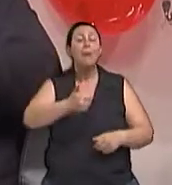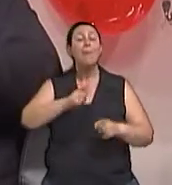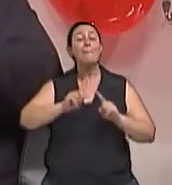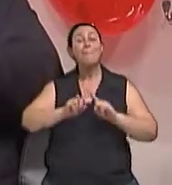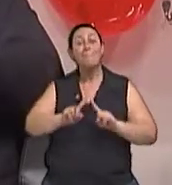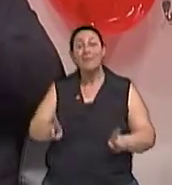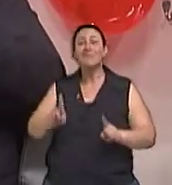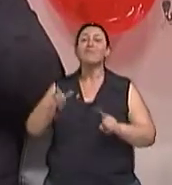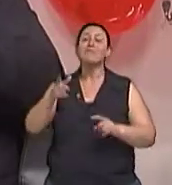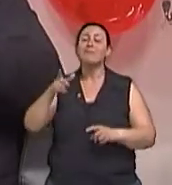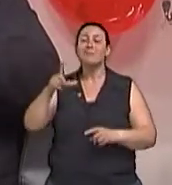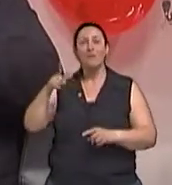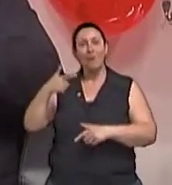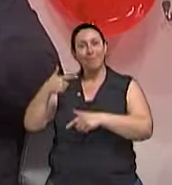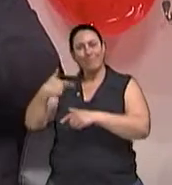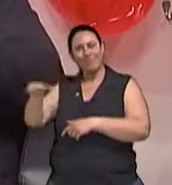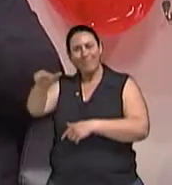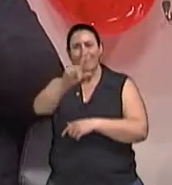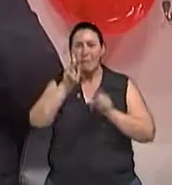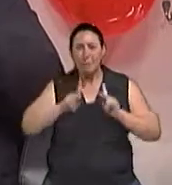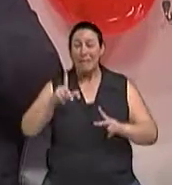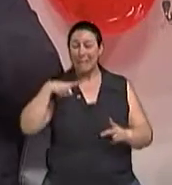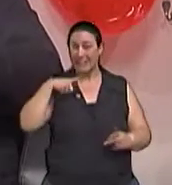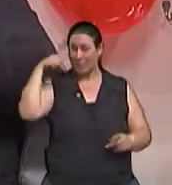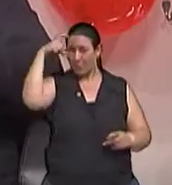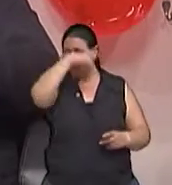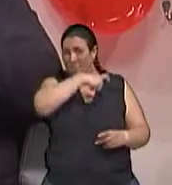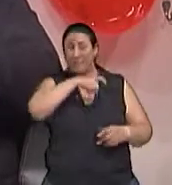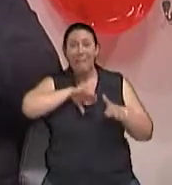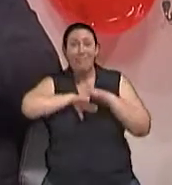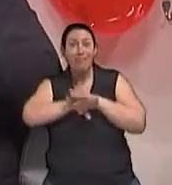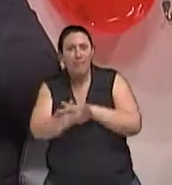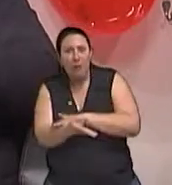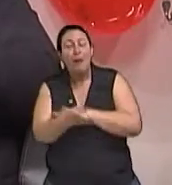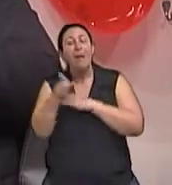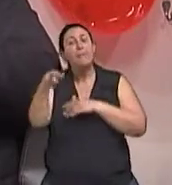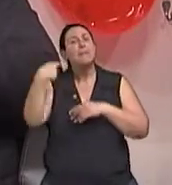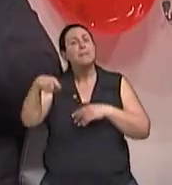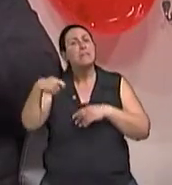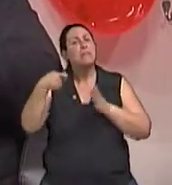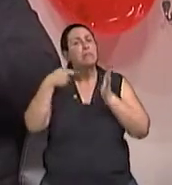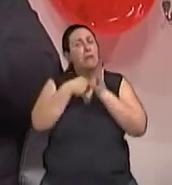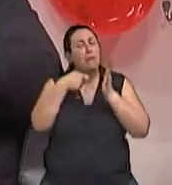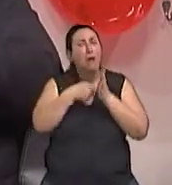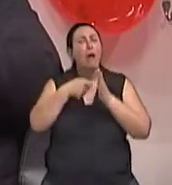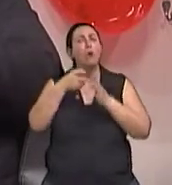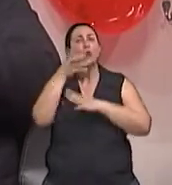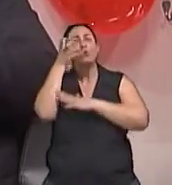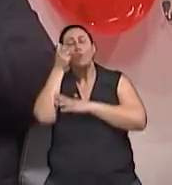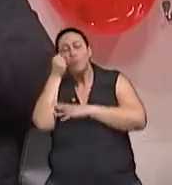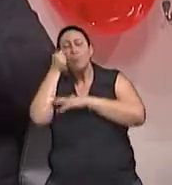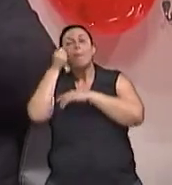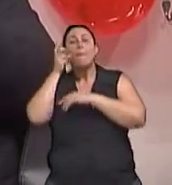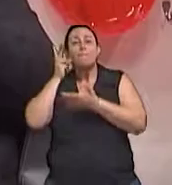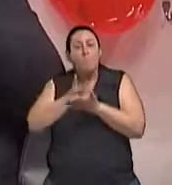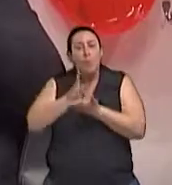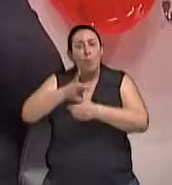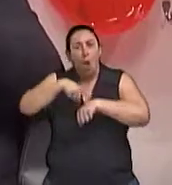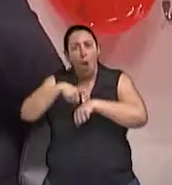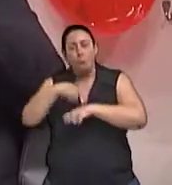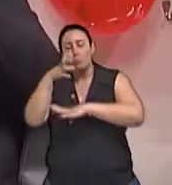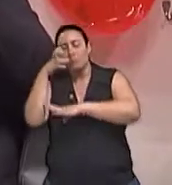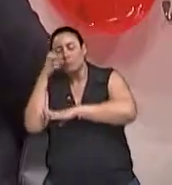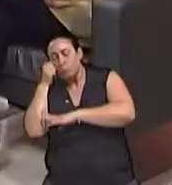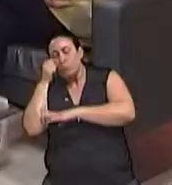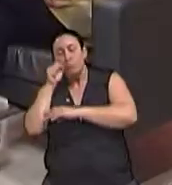mais importante, especialmente para essas pessoas que têm dificuldade em se adaptar, tentar dormir e acordar sempre no mesmo horário. Isso é uma rotina importante. E